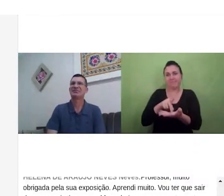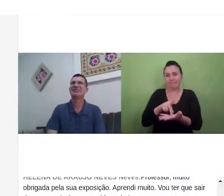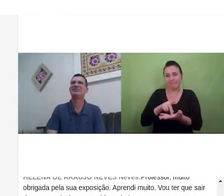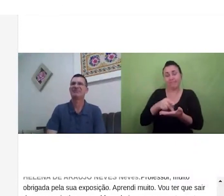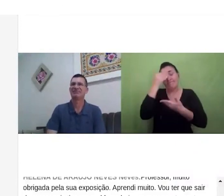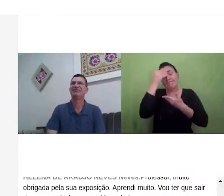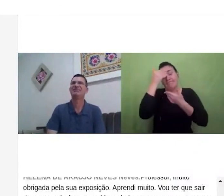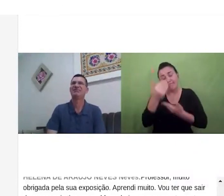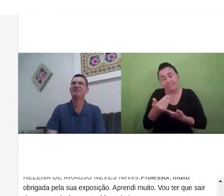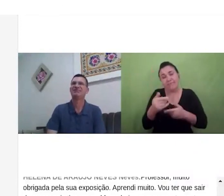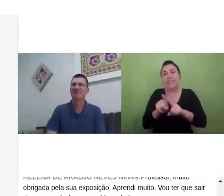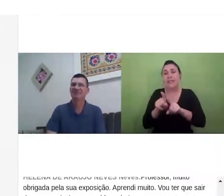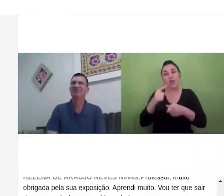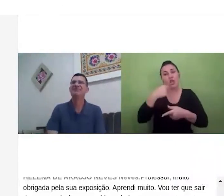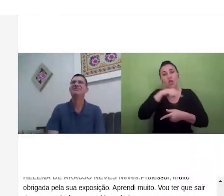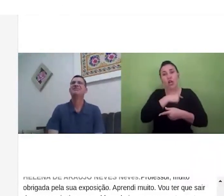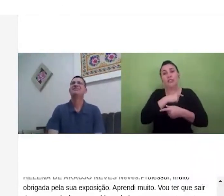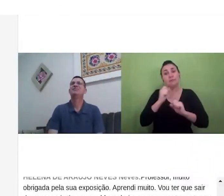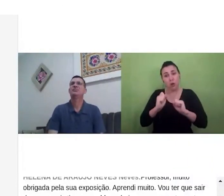estamos sempre à disposição